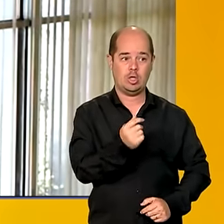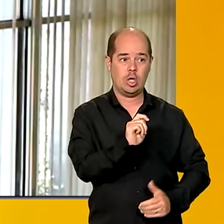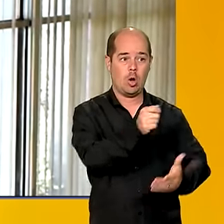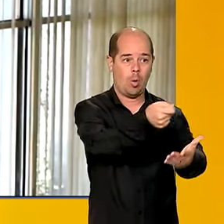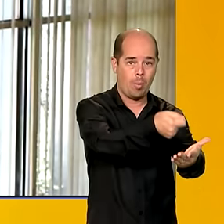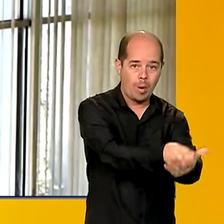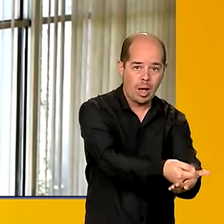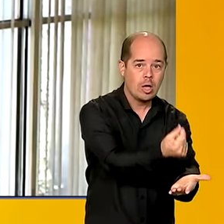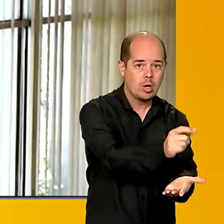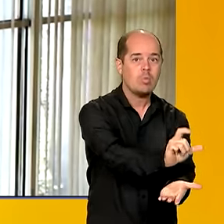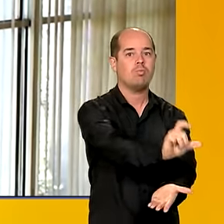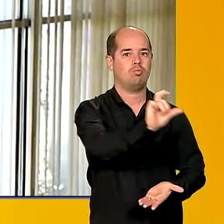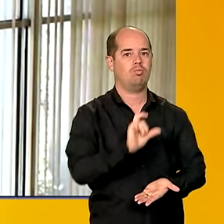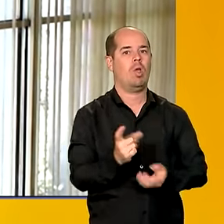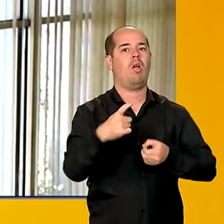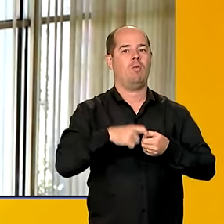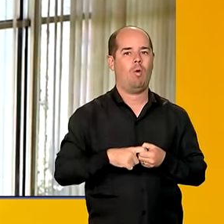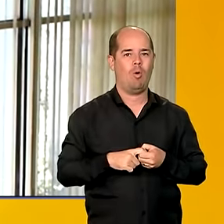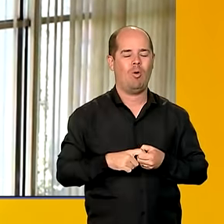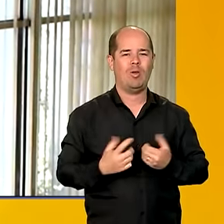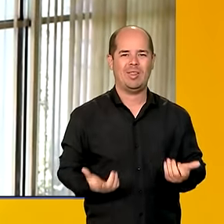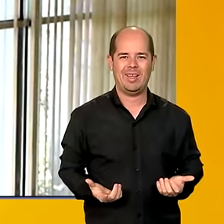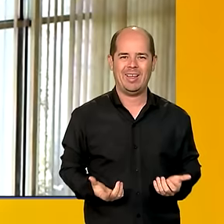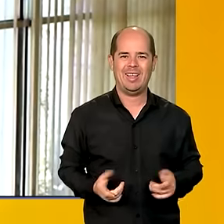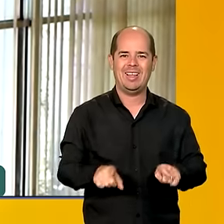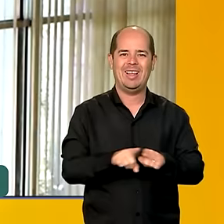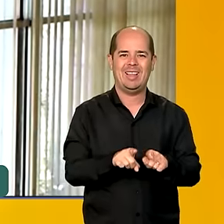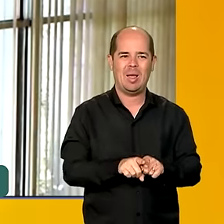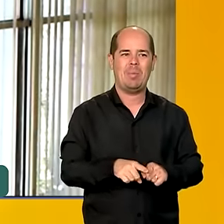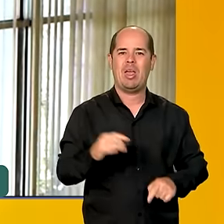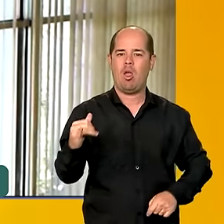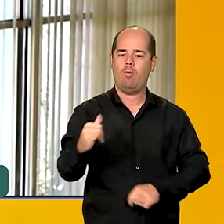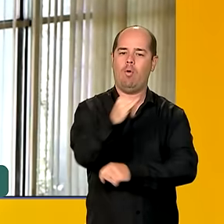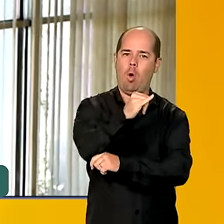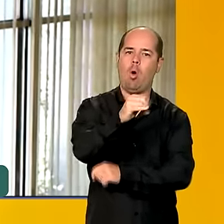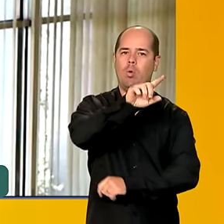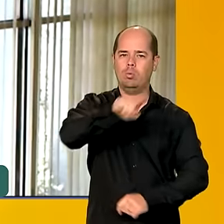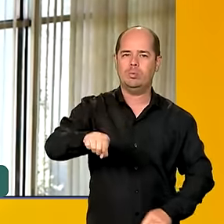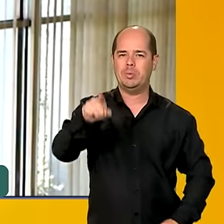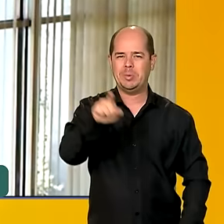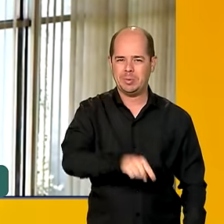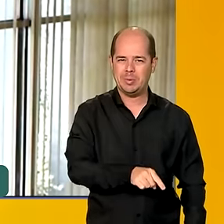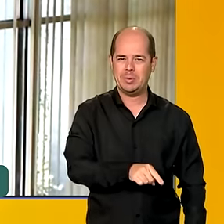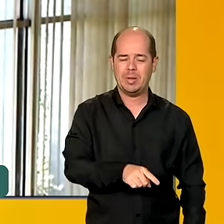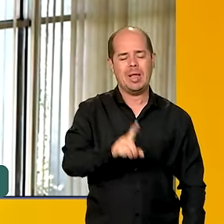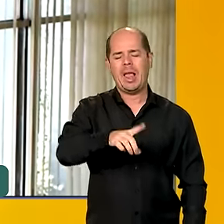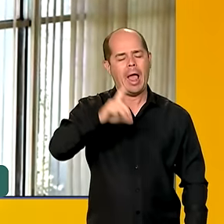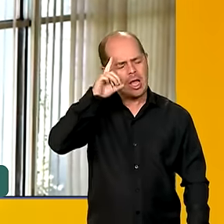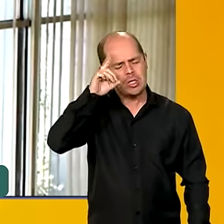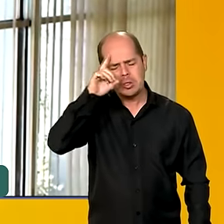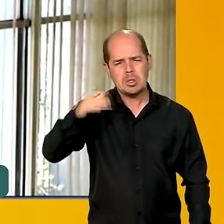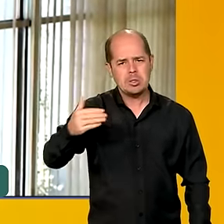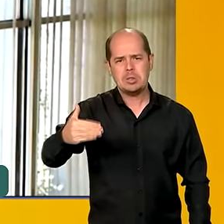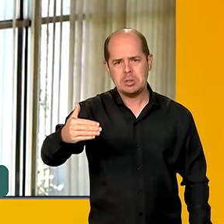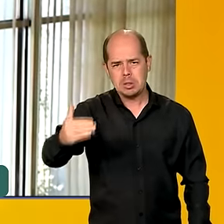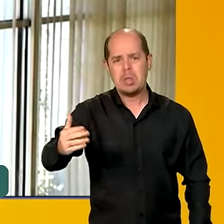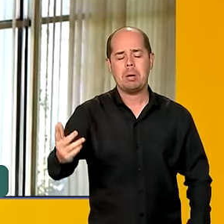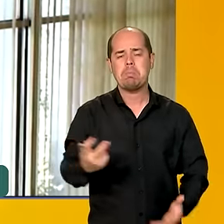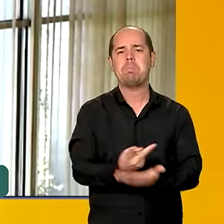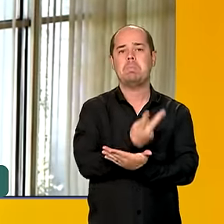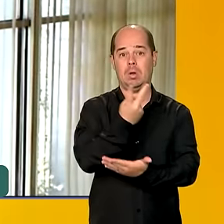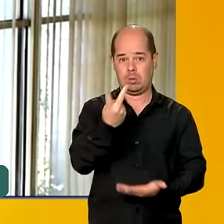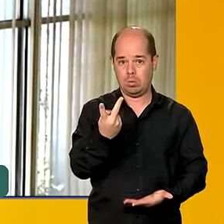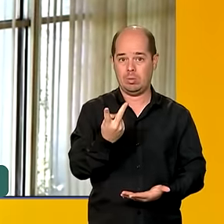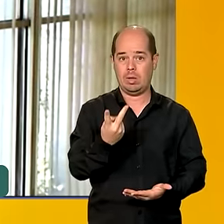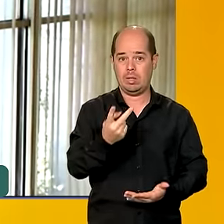cancelamento de voos, a situações corriqueiras do dia a dia de quem utiliza um serviço